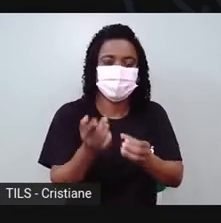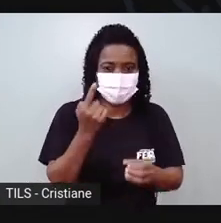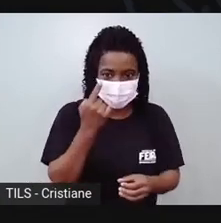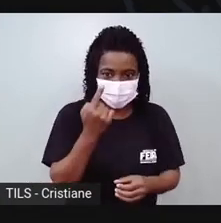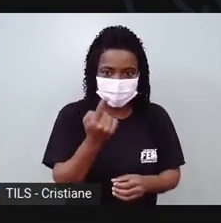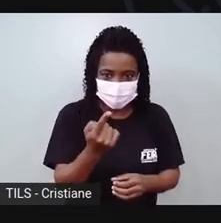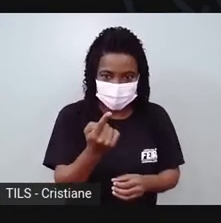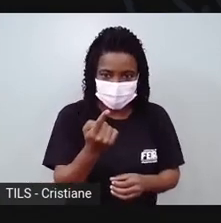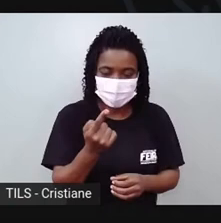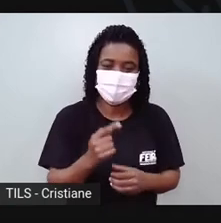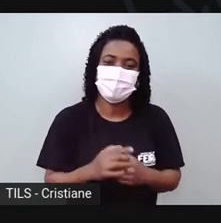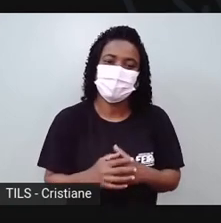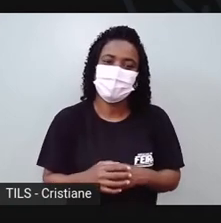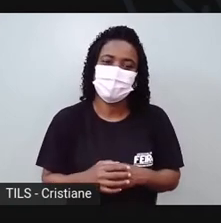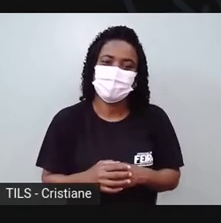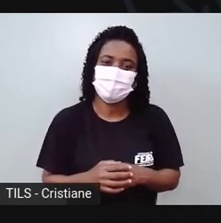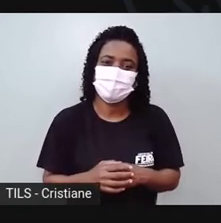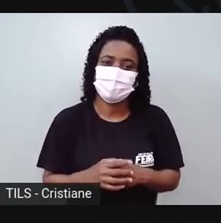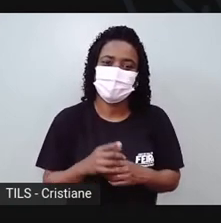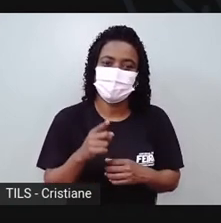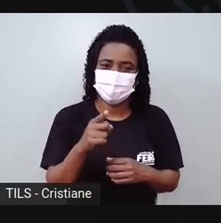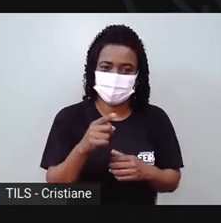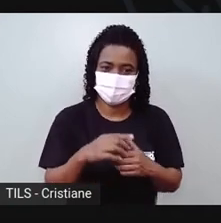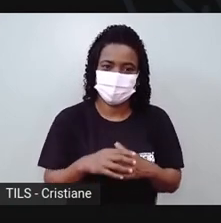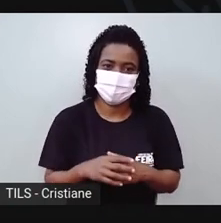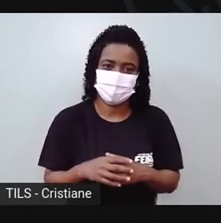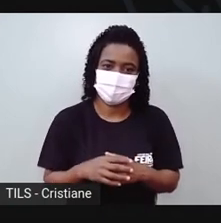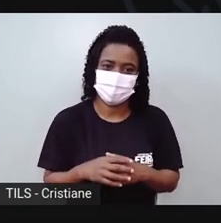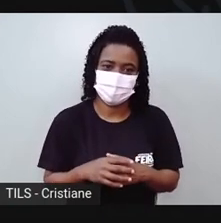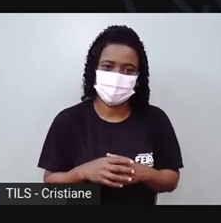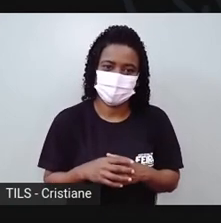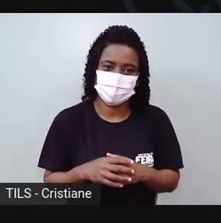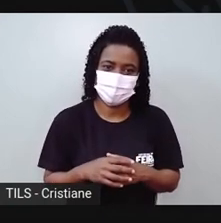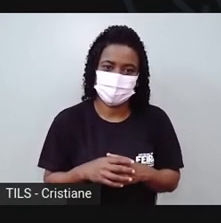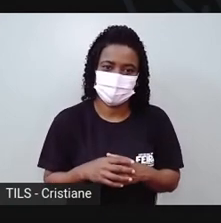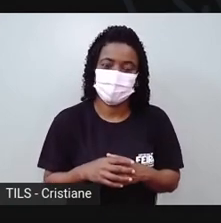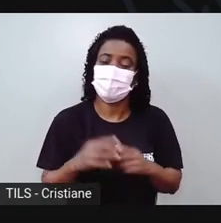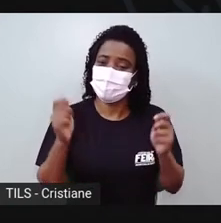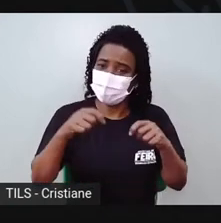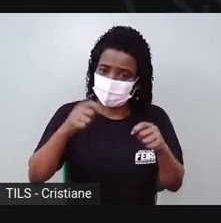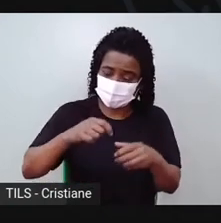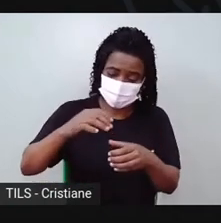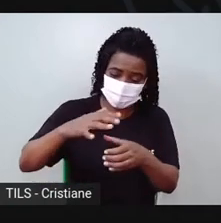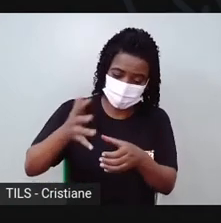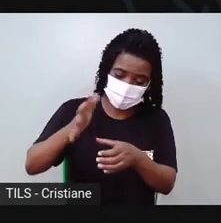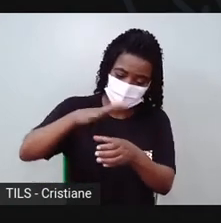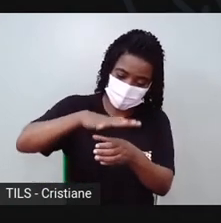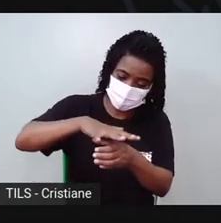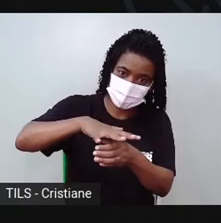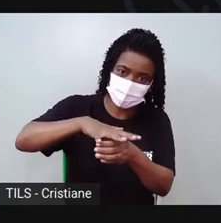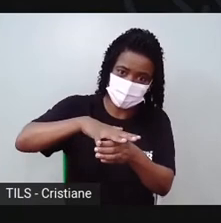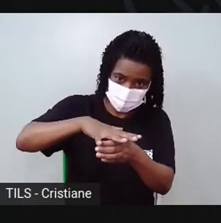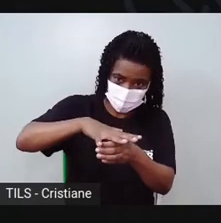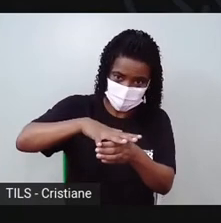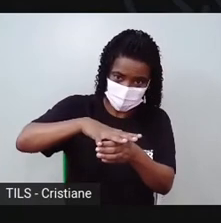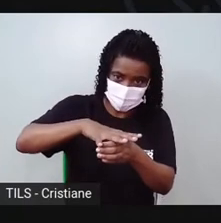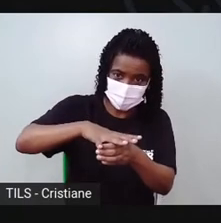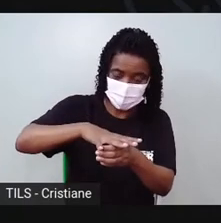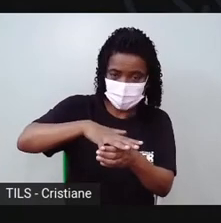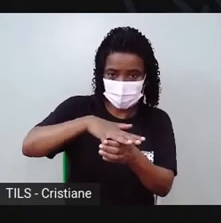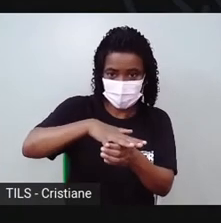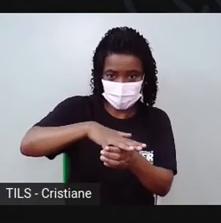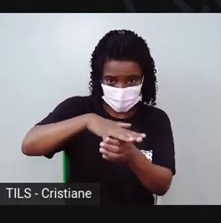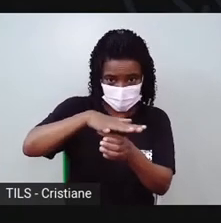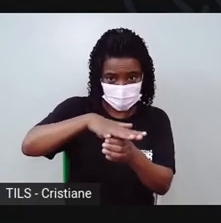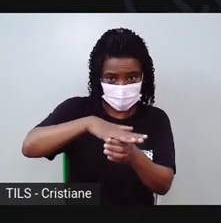bem certinha pra não ficar torta no fogão. Pode também bater a boca, virar assim, ó, pra